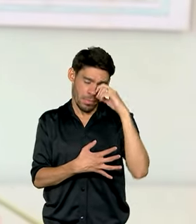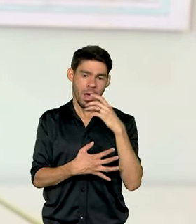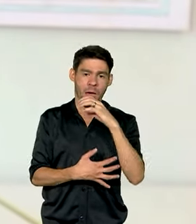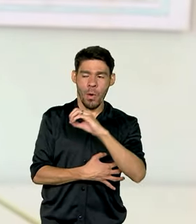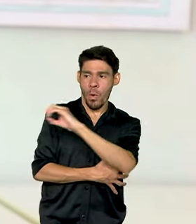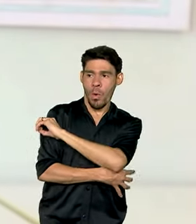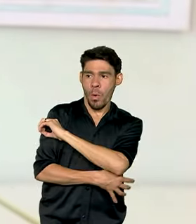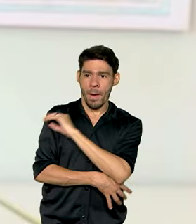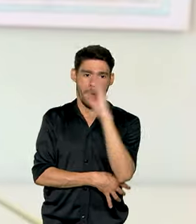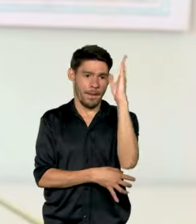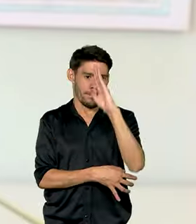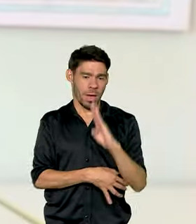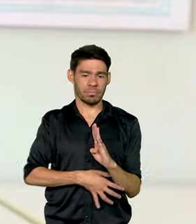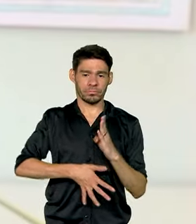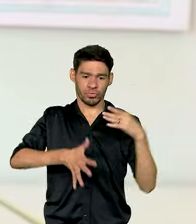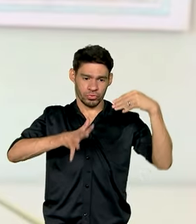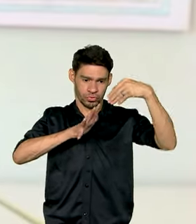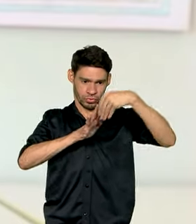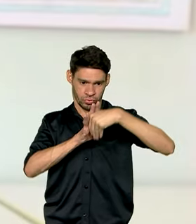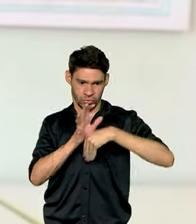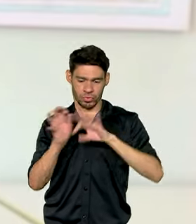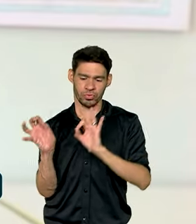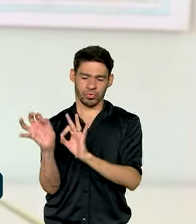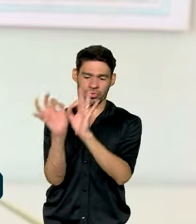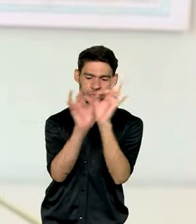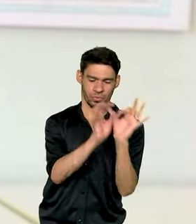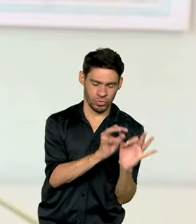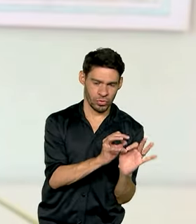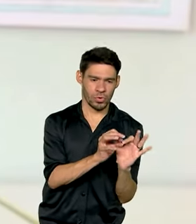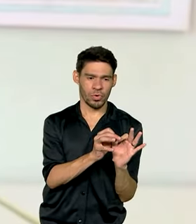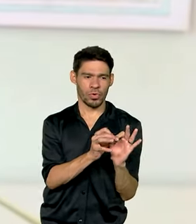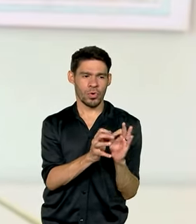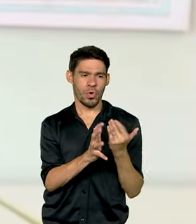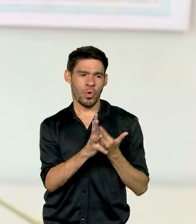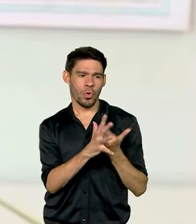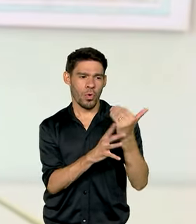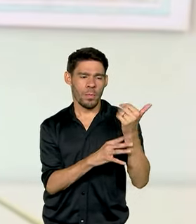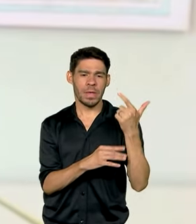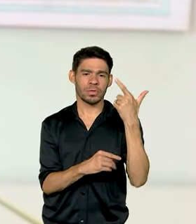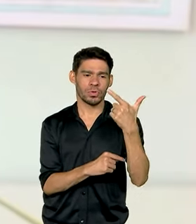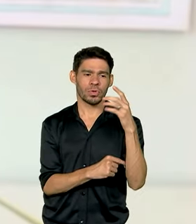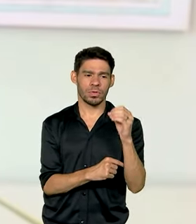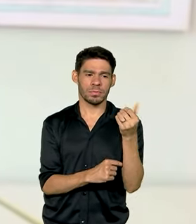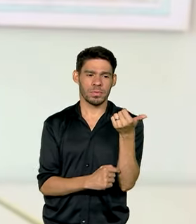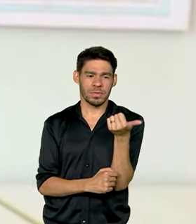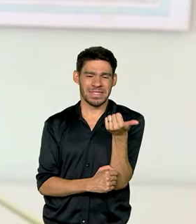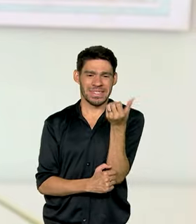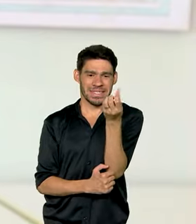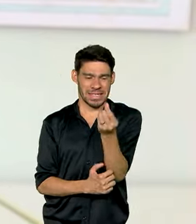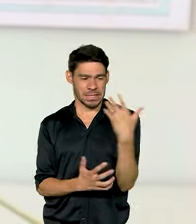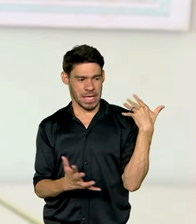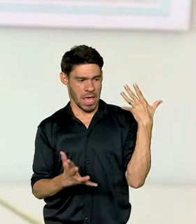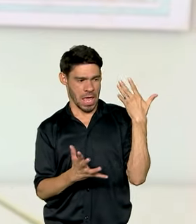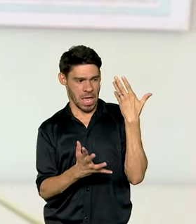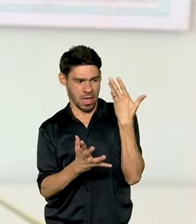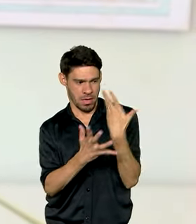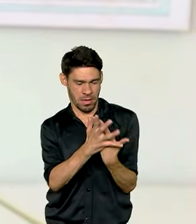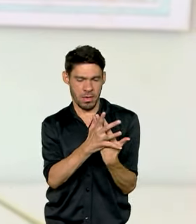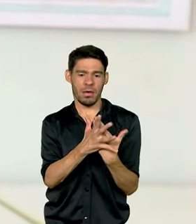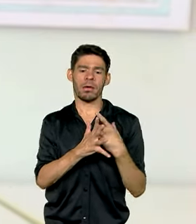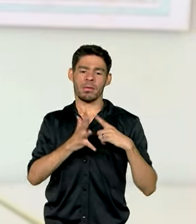Brasil, desde esse acompanhamento que a gente faz de 2016 pra cá, ele vem